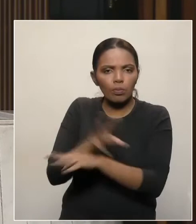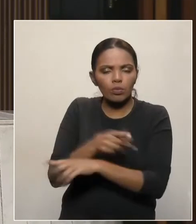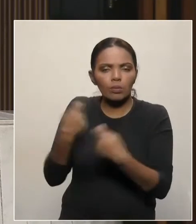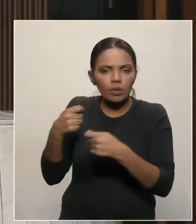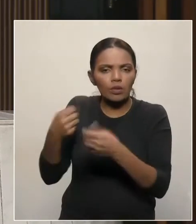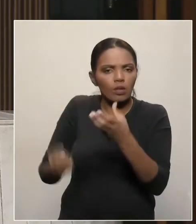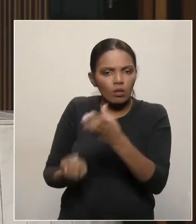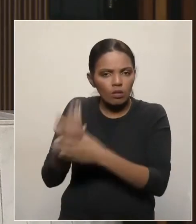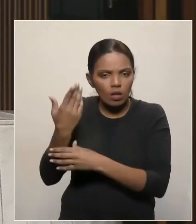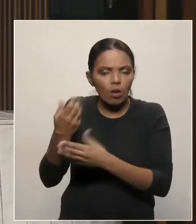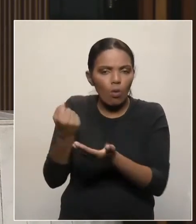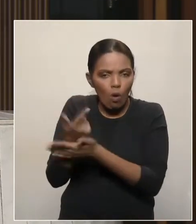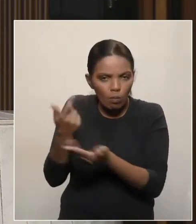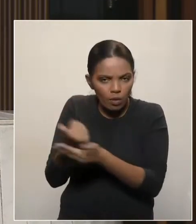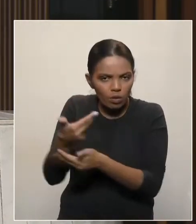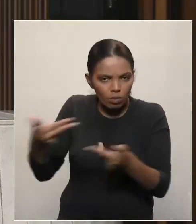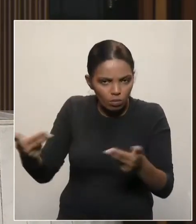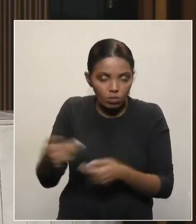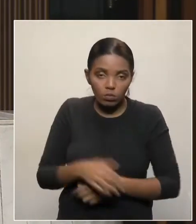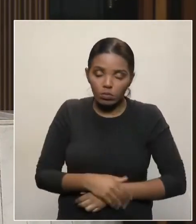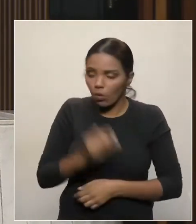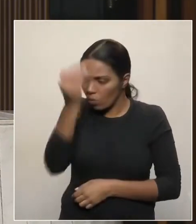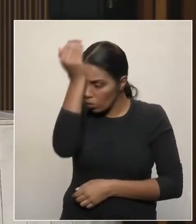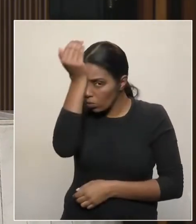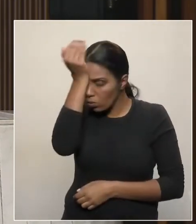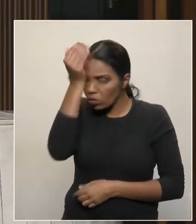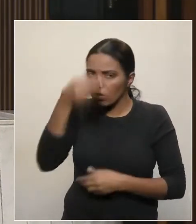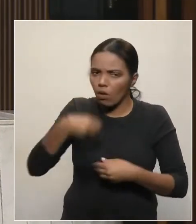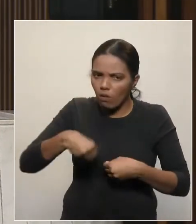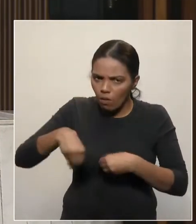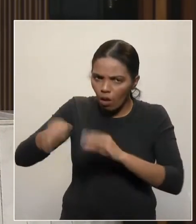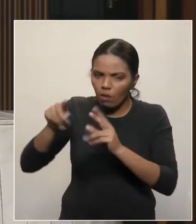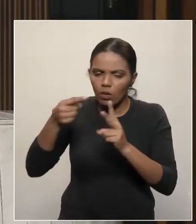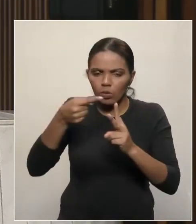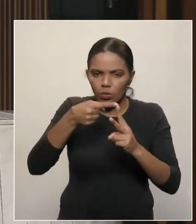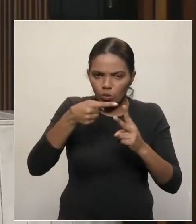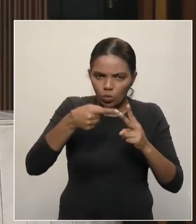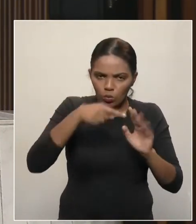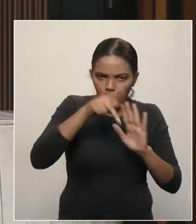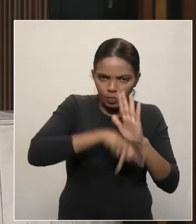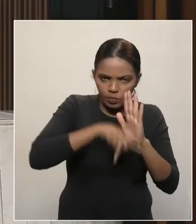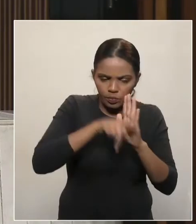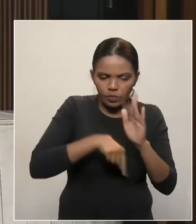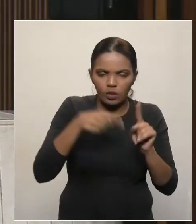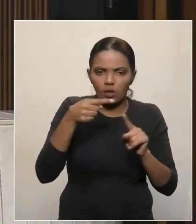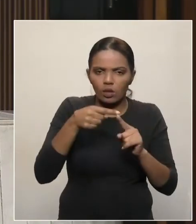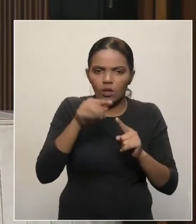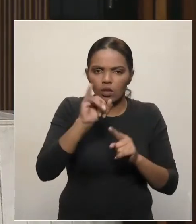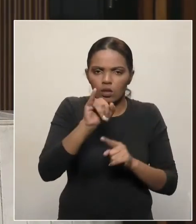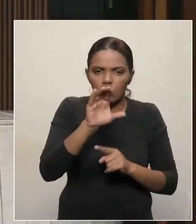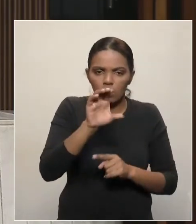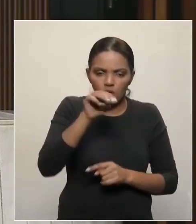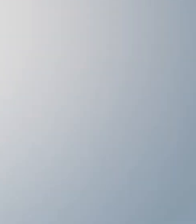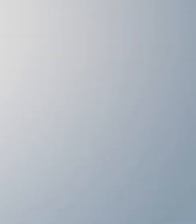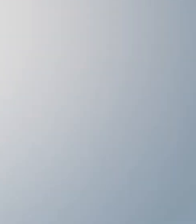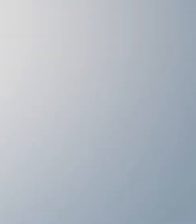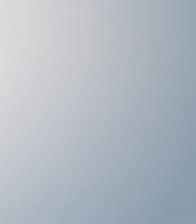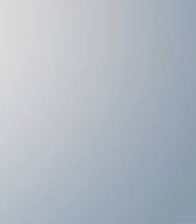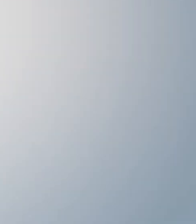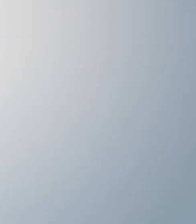intuito, Hussein, leve ao ratinho a preocupação desses dois projetos, do ICMS e do Renda Cidadã. Muito obrigado.